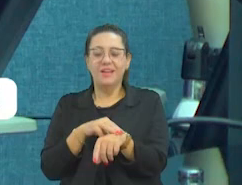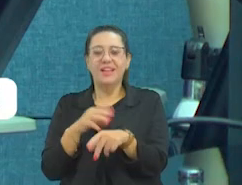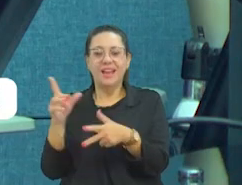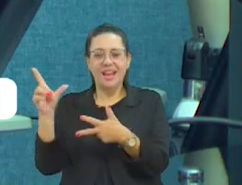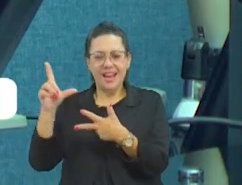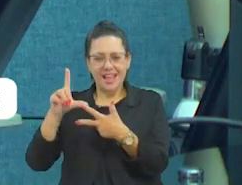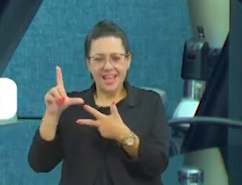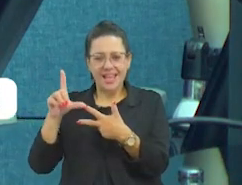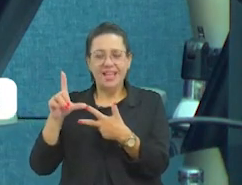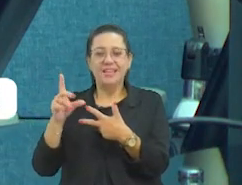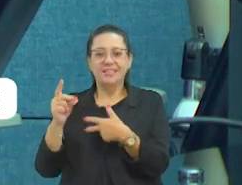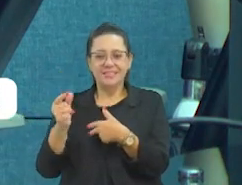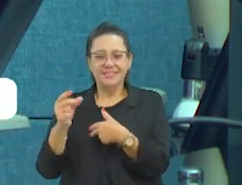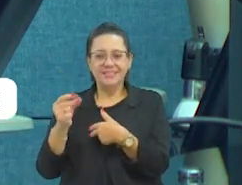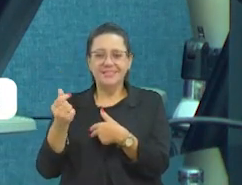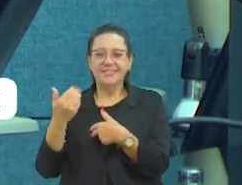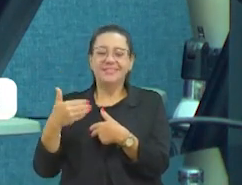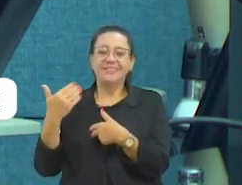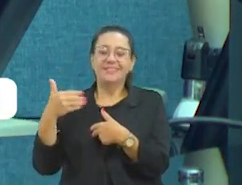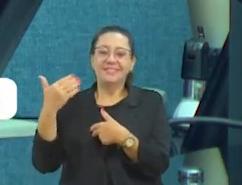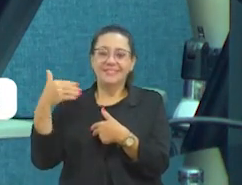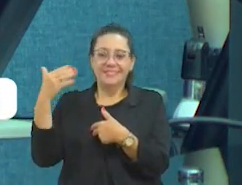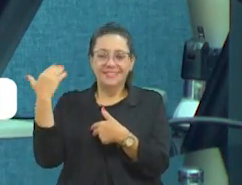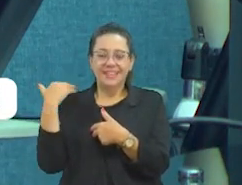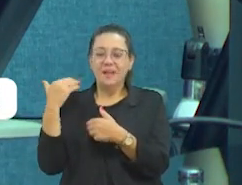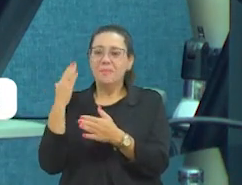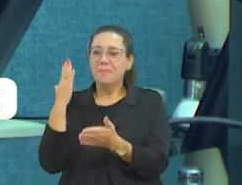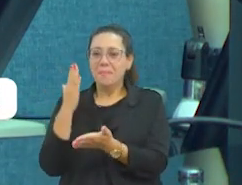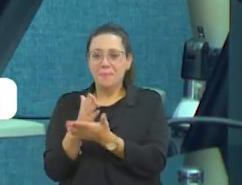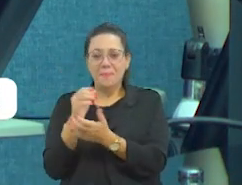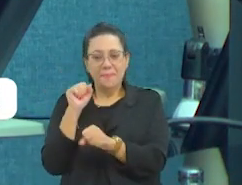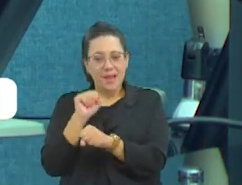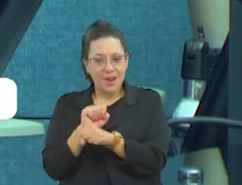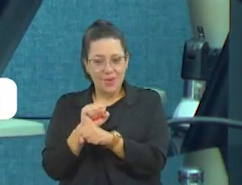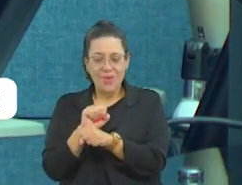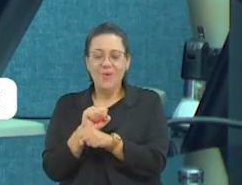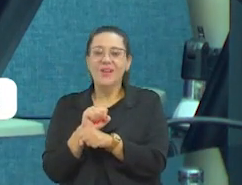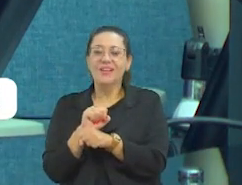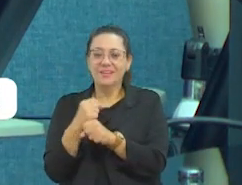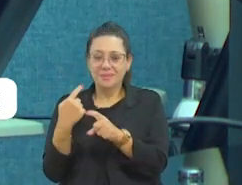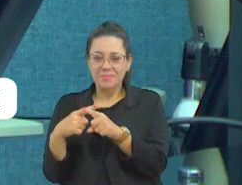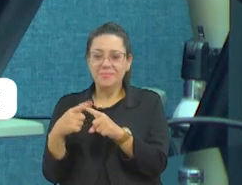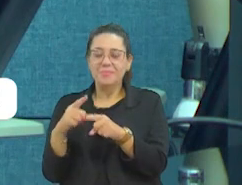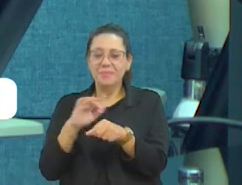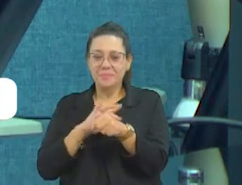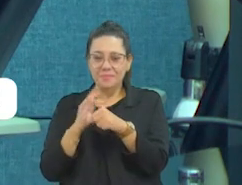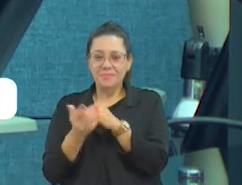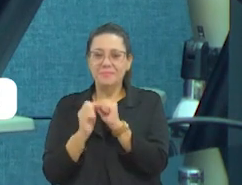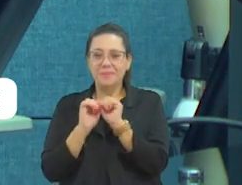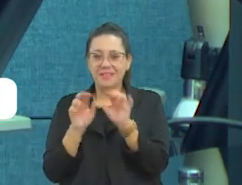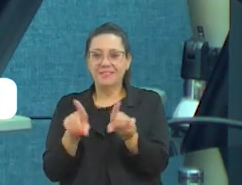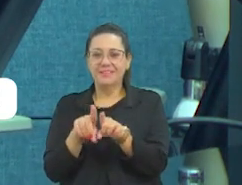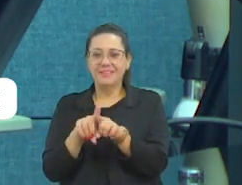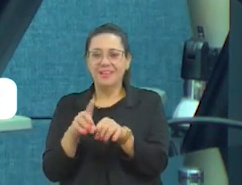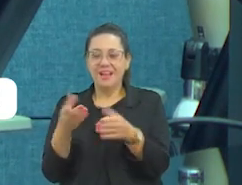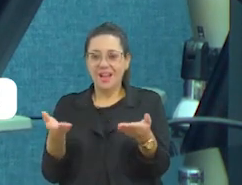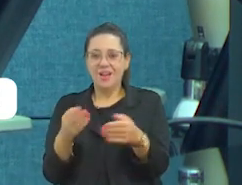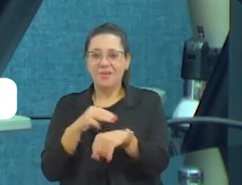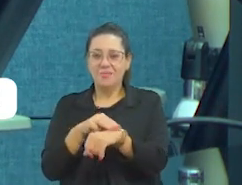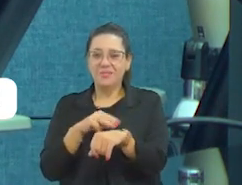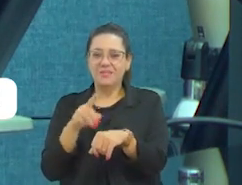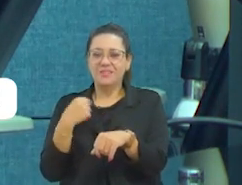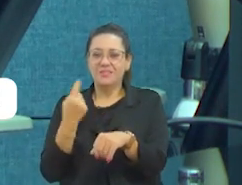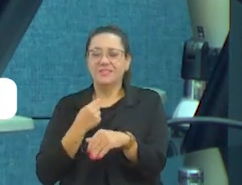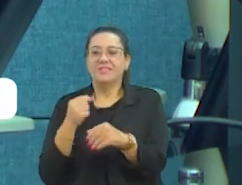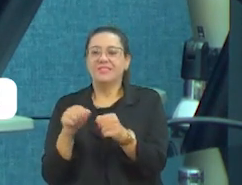programa antigo, mas que de um tempo atrás, mas que ficou adormecido pela questão da pandemia. Então, esse momento é para que